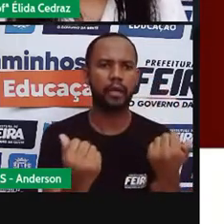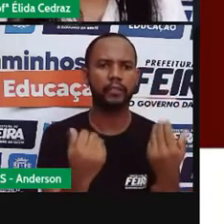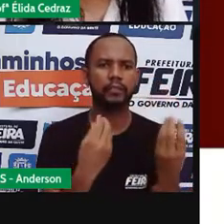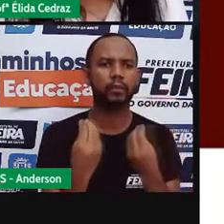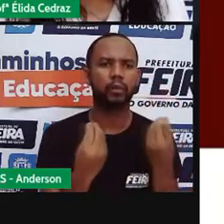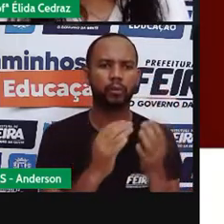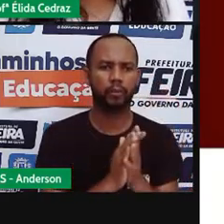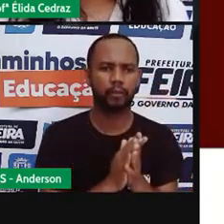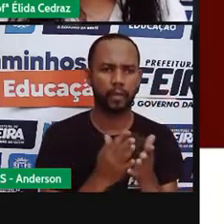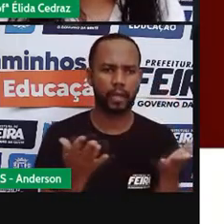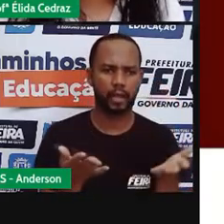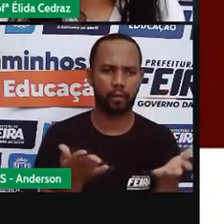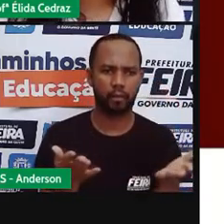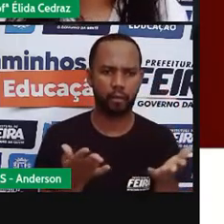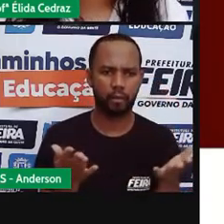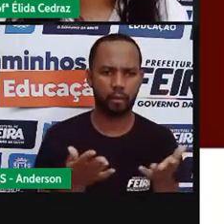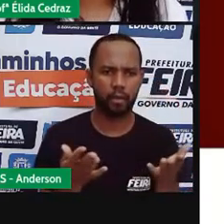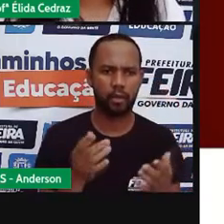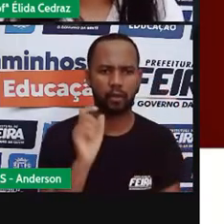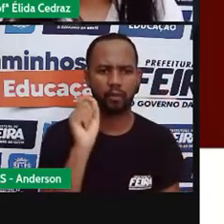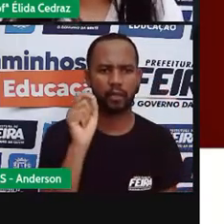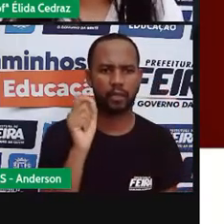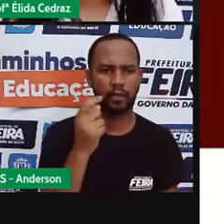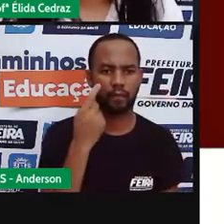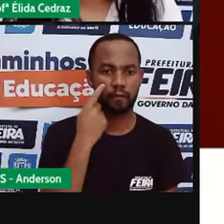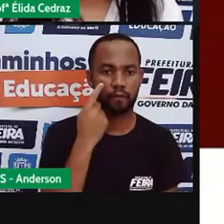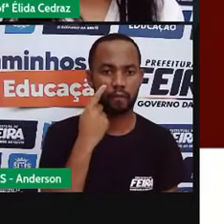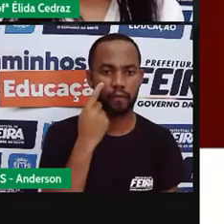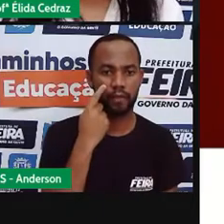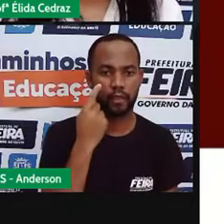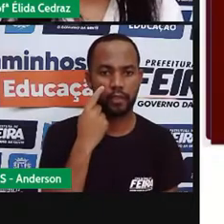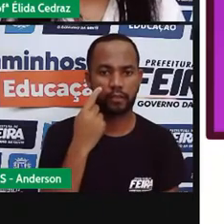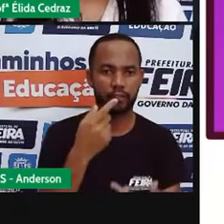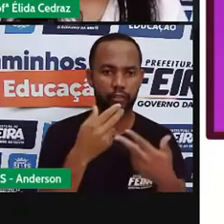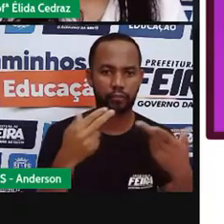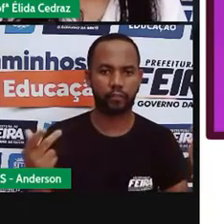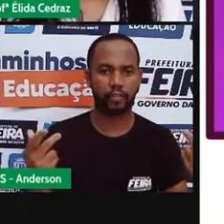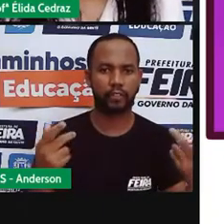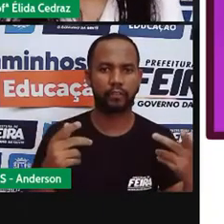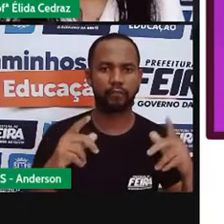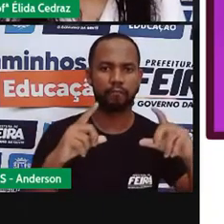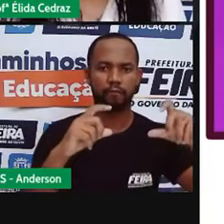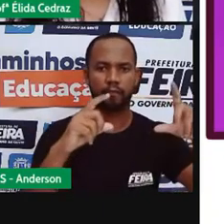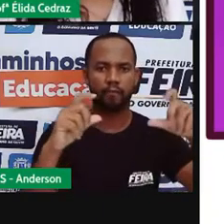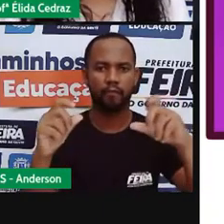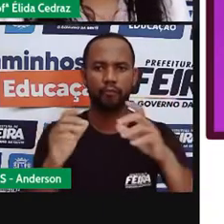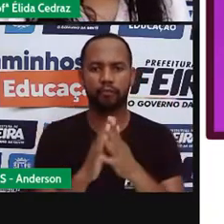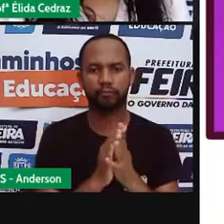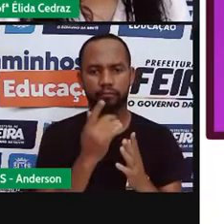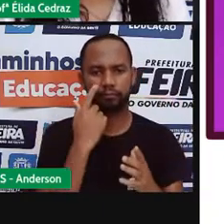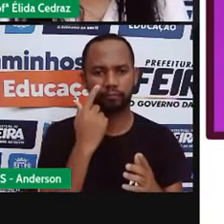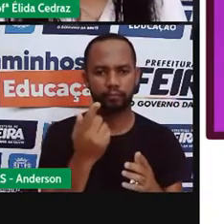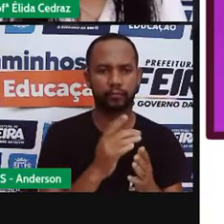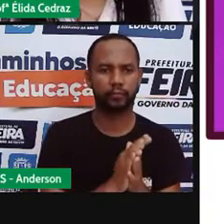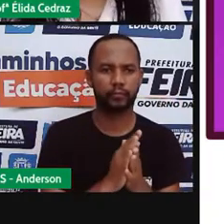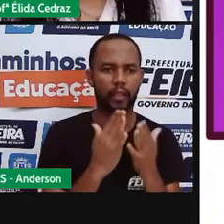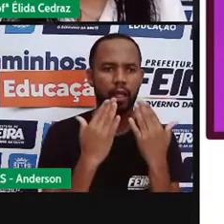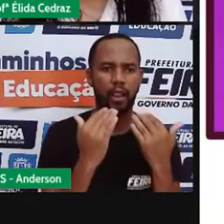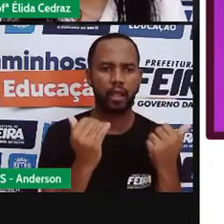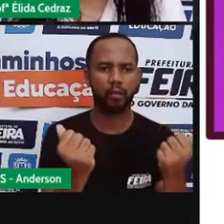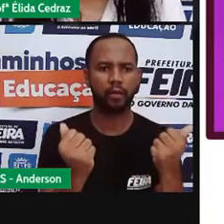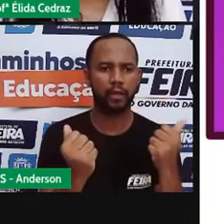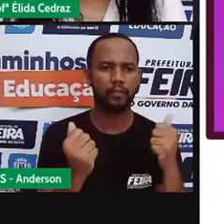Agora, você vai recordar vendo algumas imagens. Linguagem